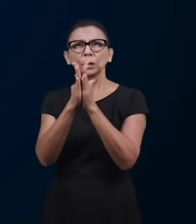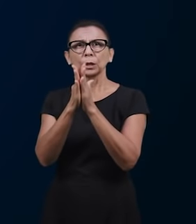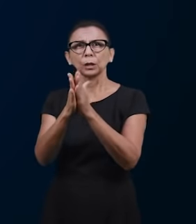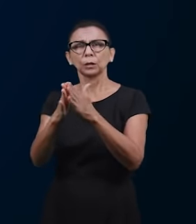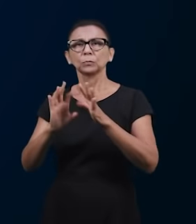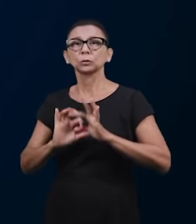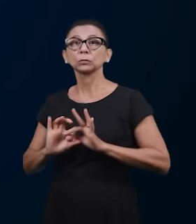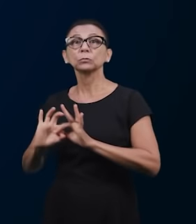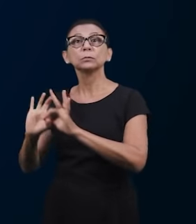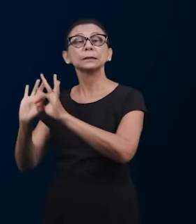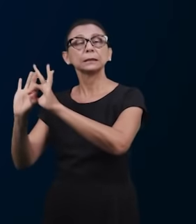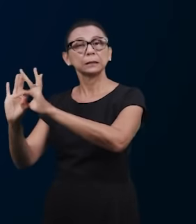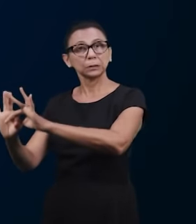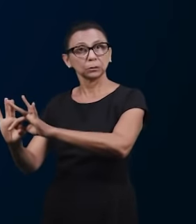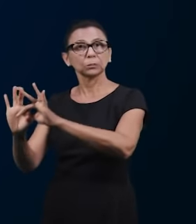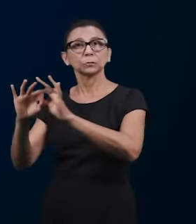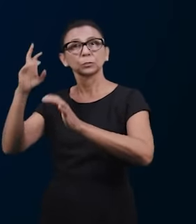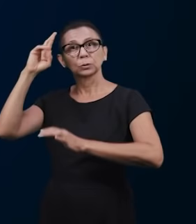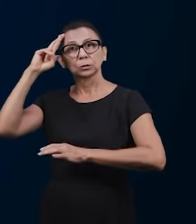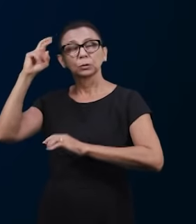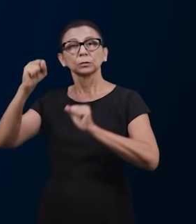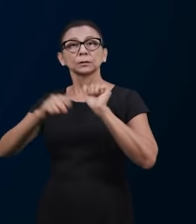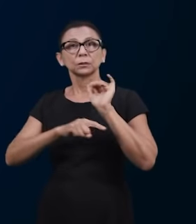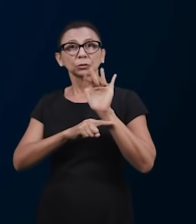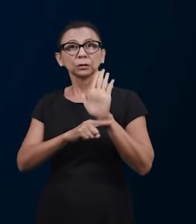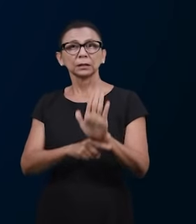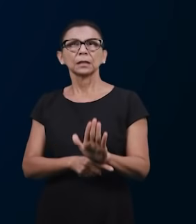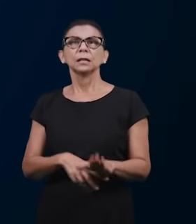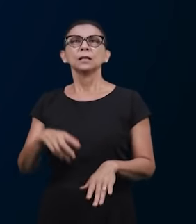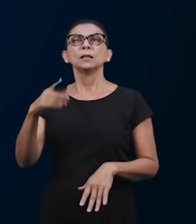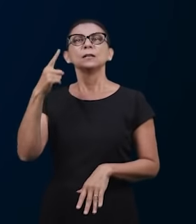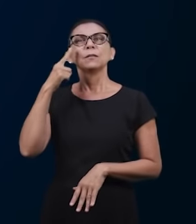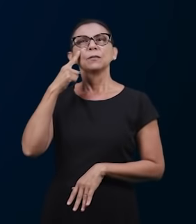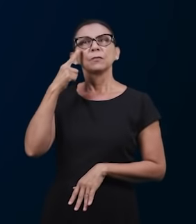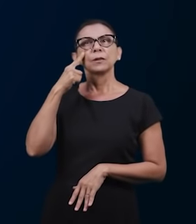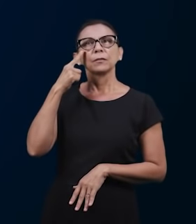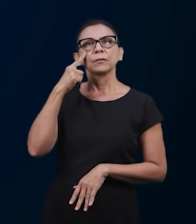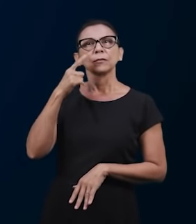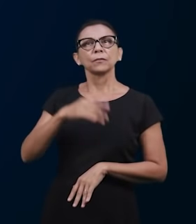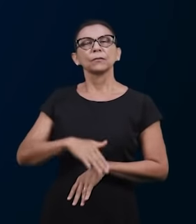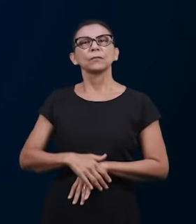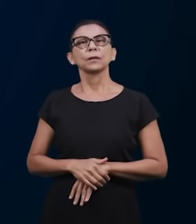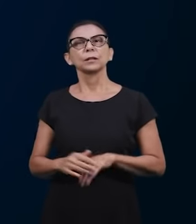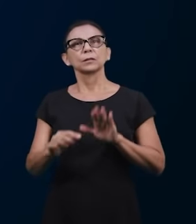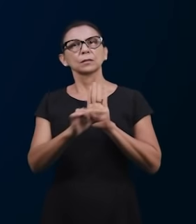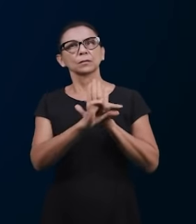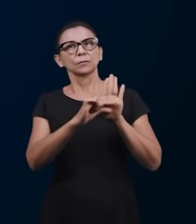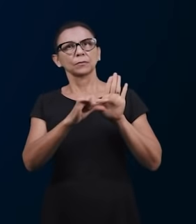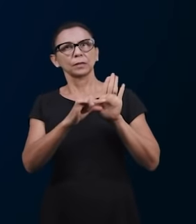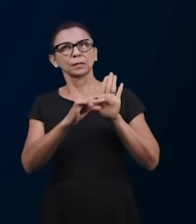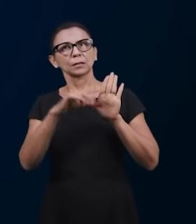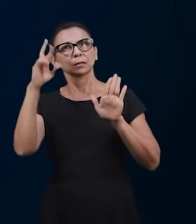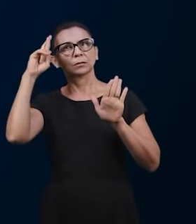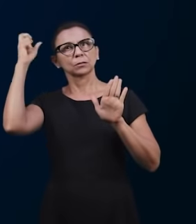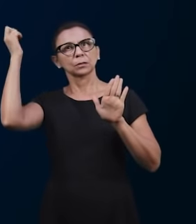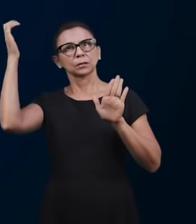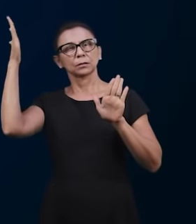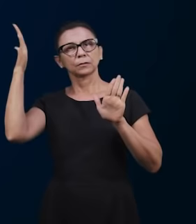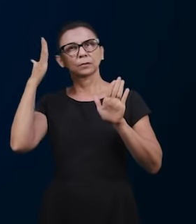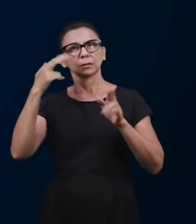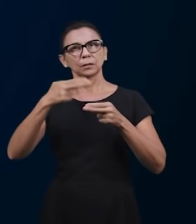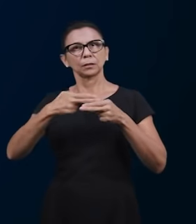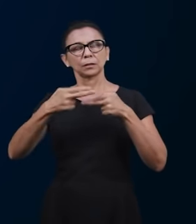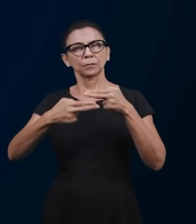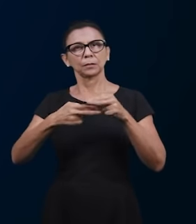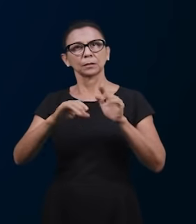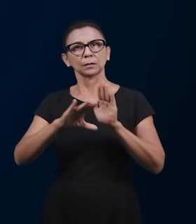que nós buscamos são oração e corpo. E aqui podemos ver este versículo que foi revelado